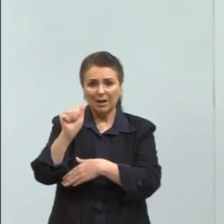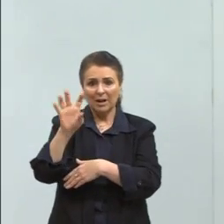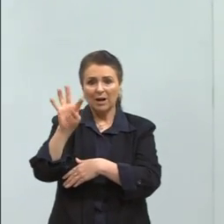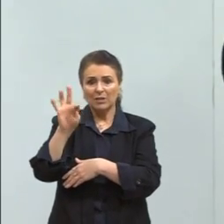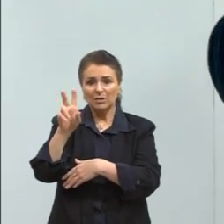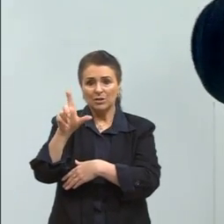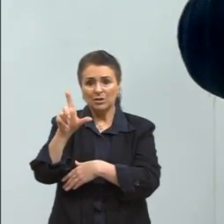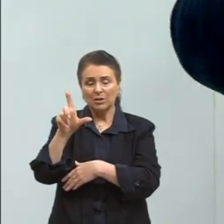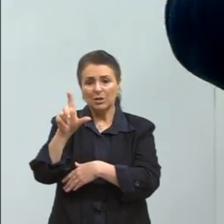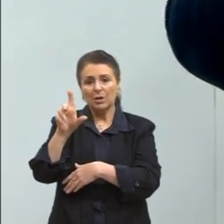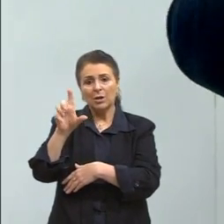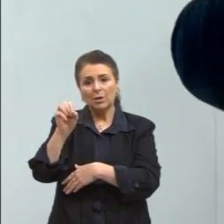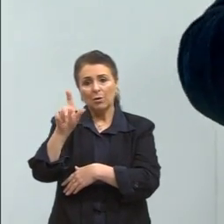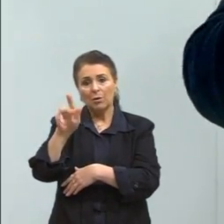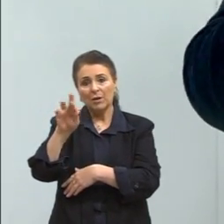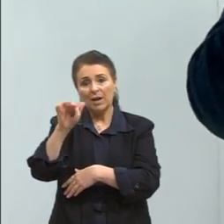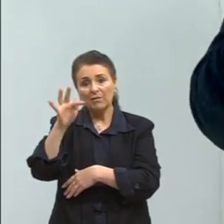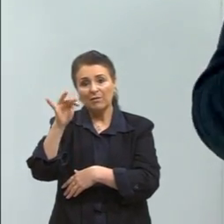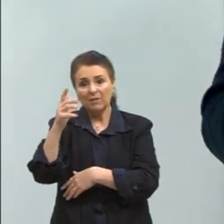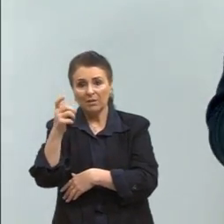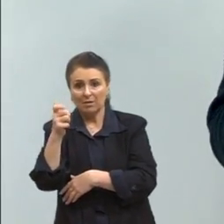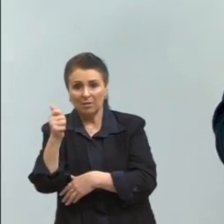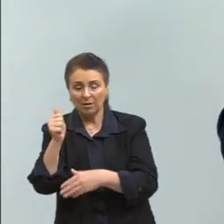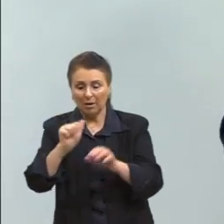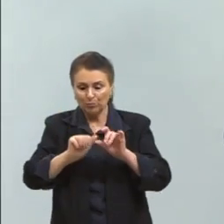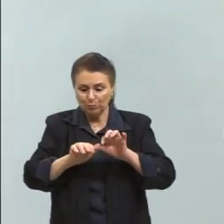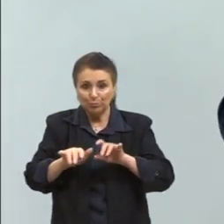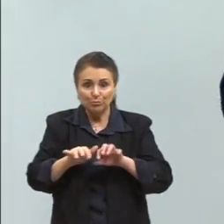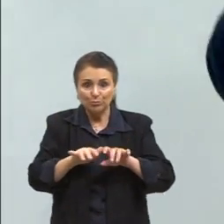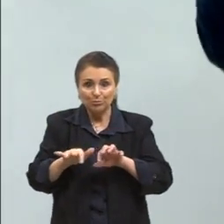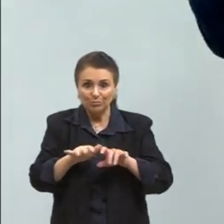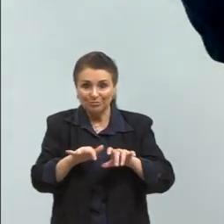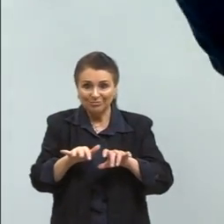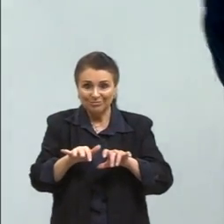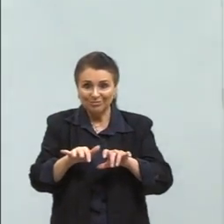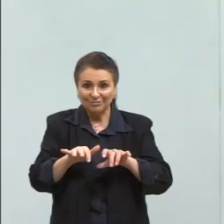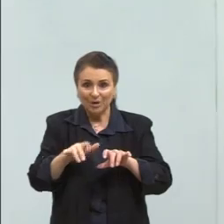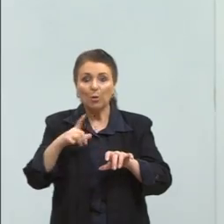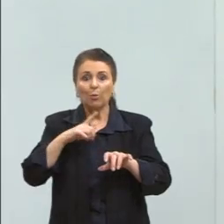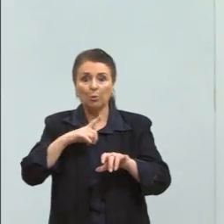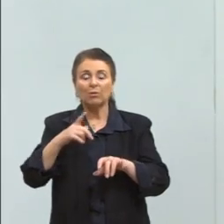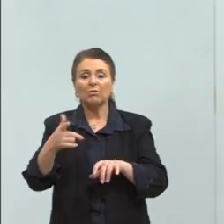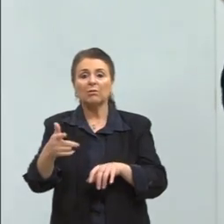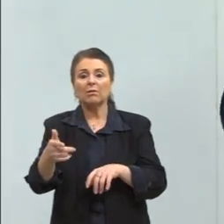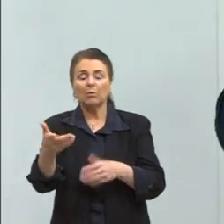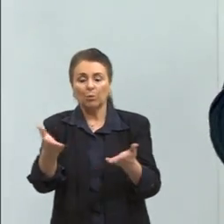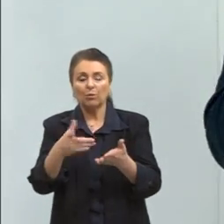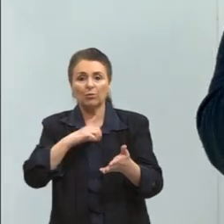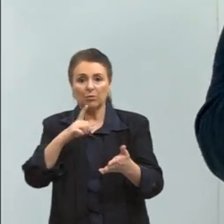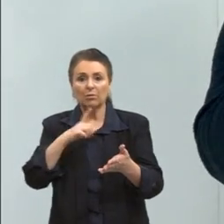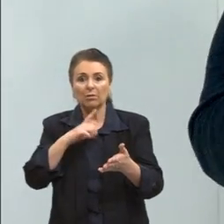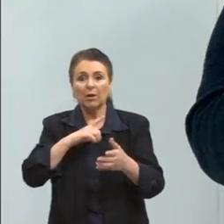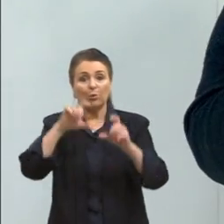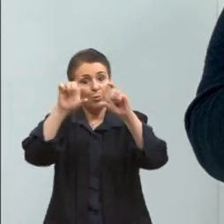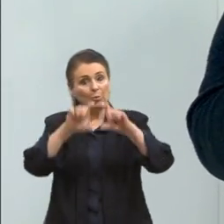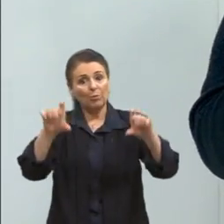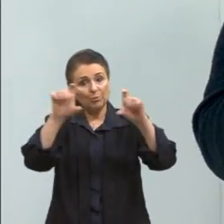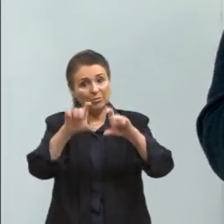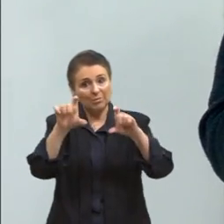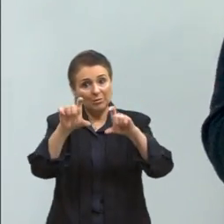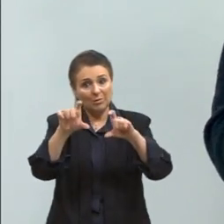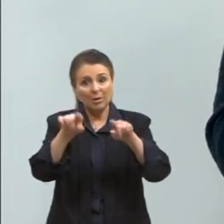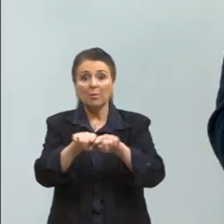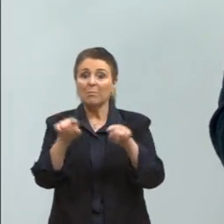a bater nas teclas da máquina de escrever. E hoje nós temos o amigo mais moderno da máquina de escrever, que é o